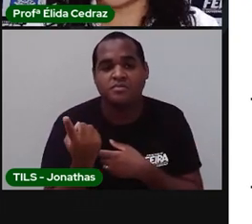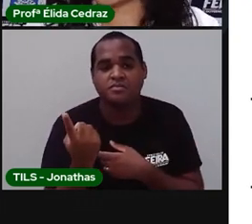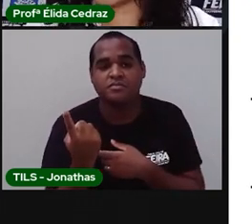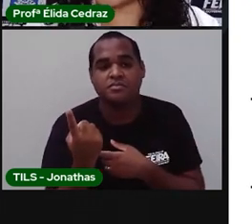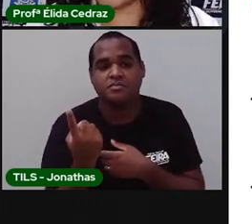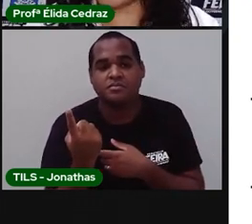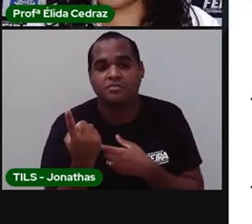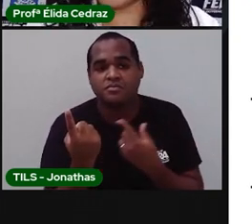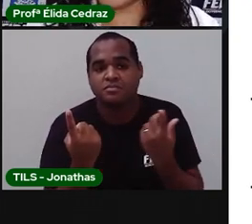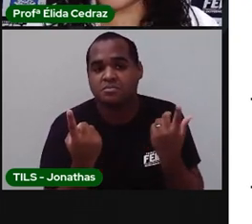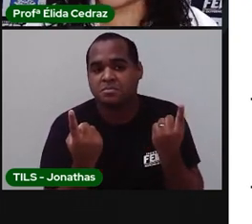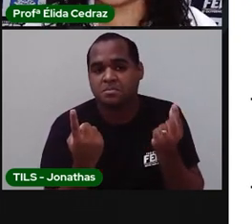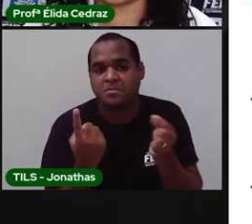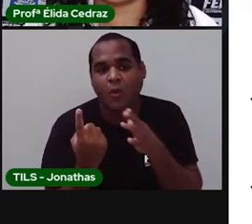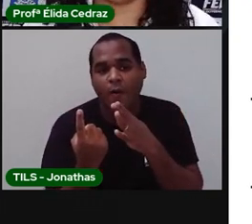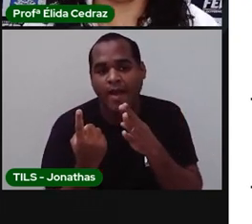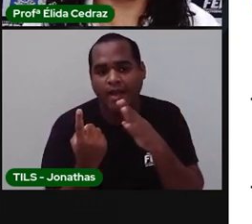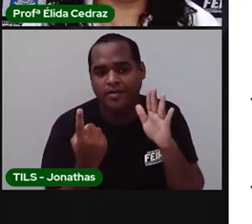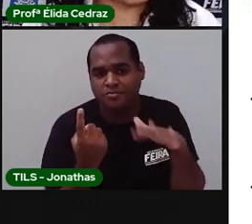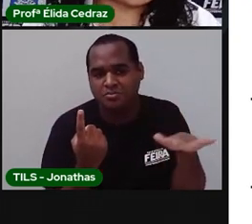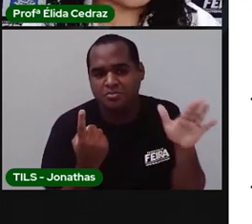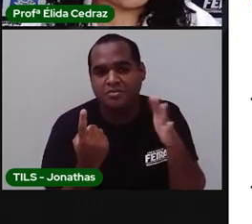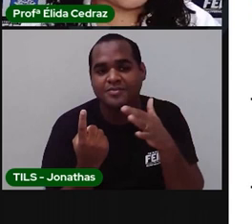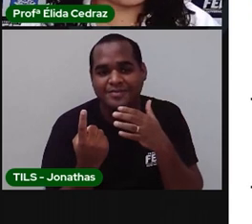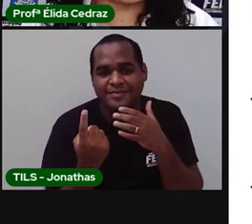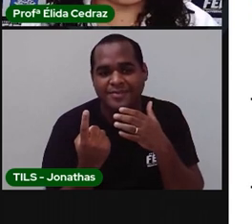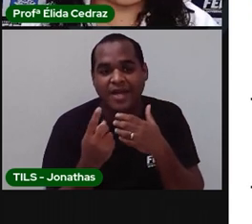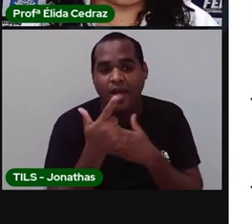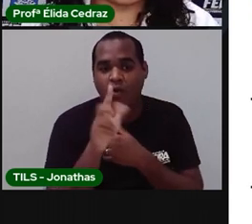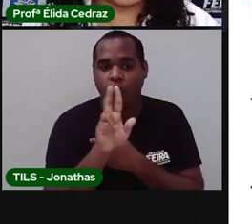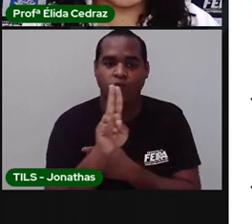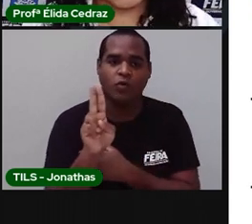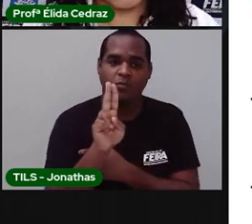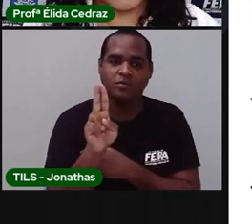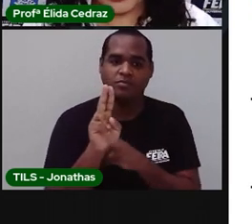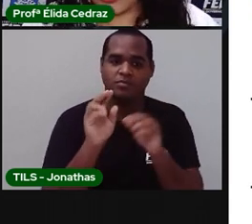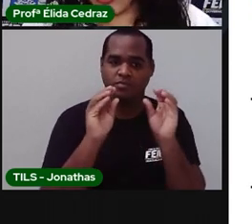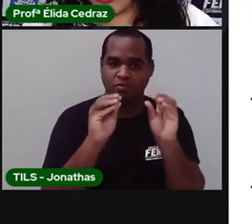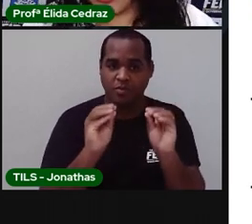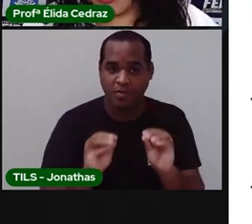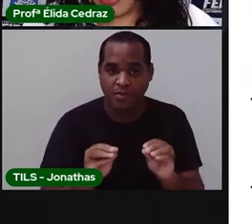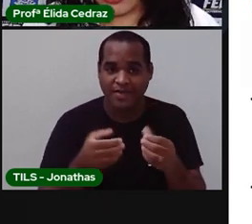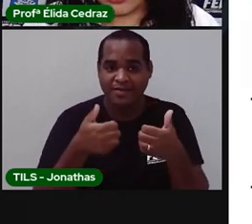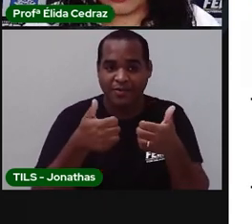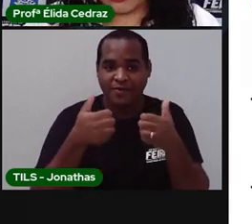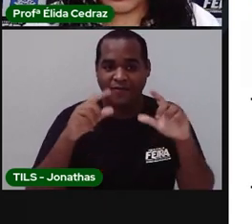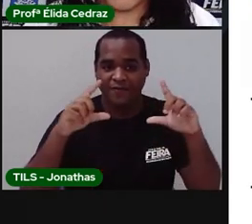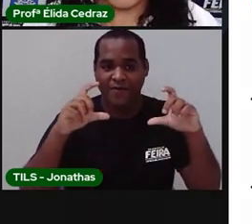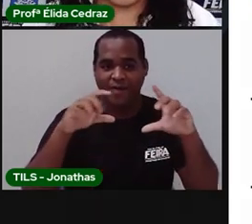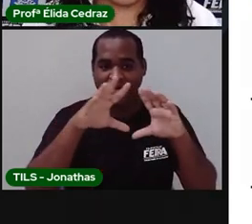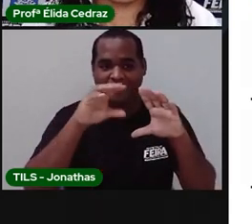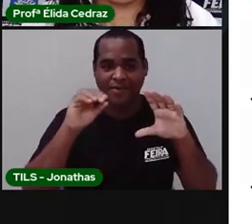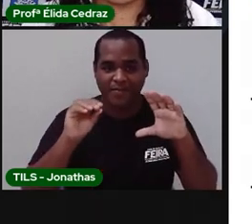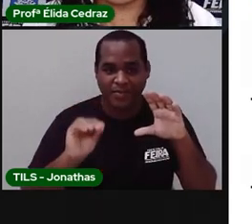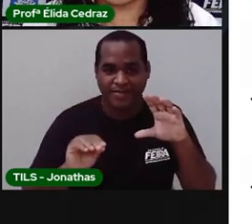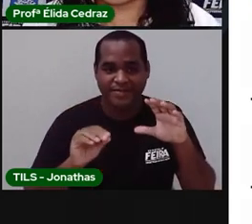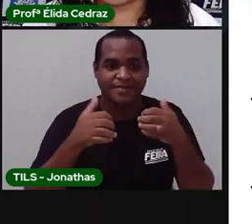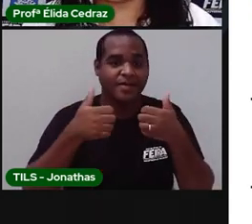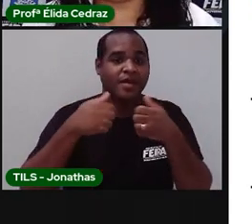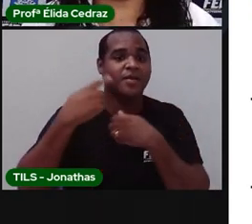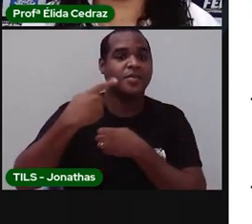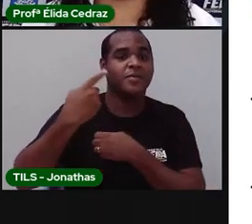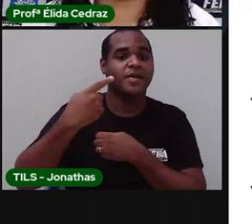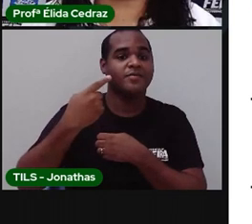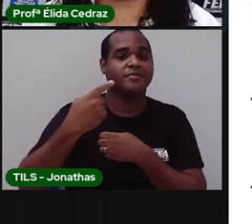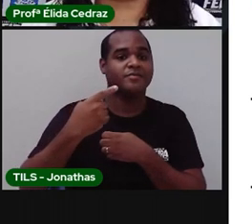Esse todo mundo conhece. Vamos colocar o nome desses objetos, dessas imagens? Vamos lá. O primeiro objeto